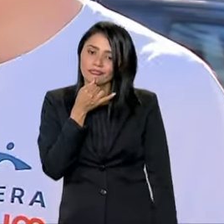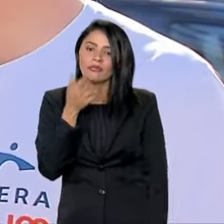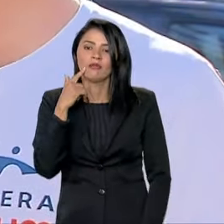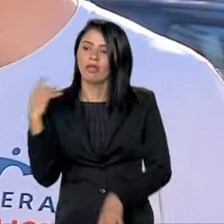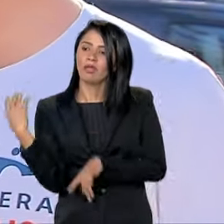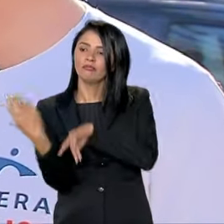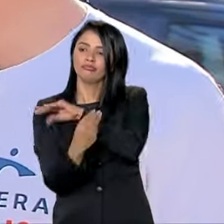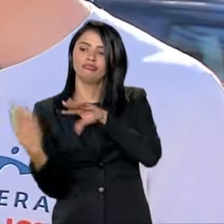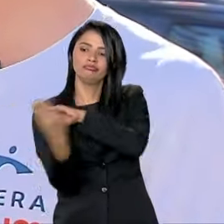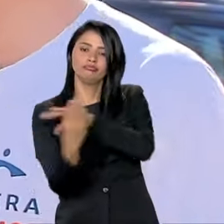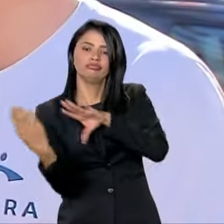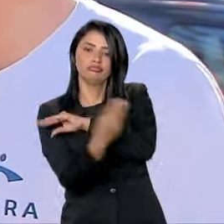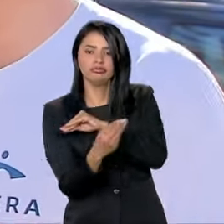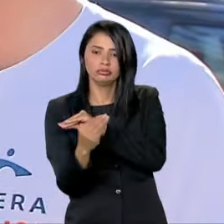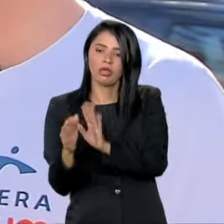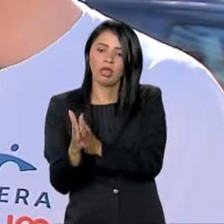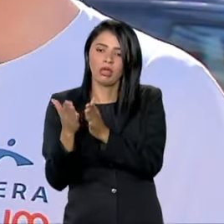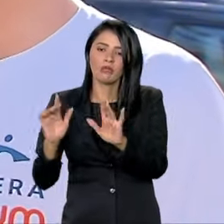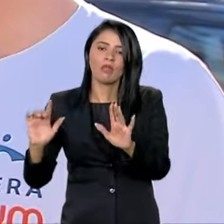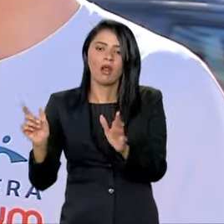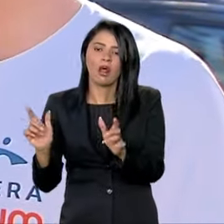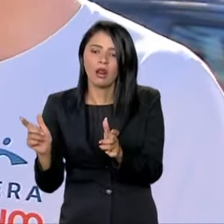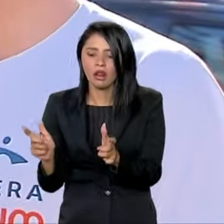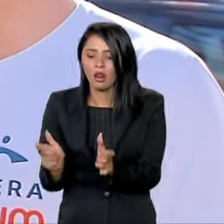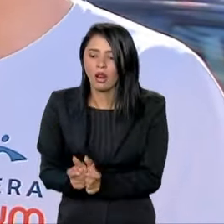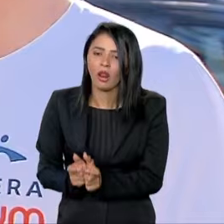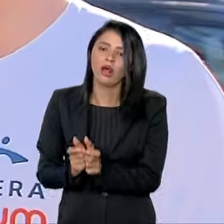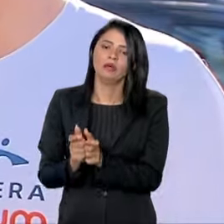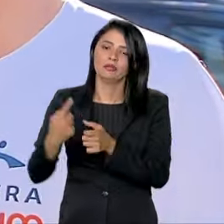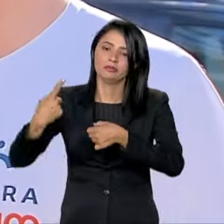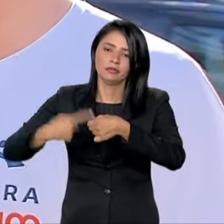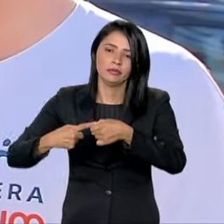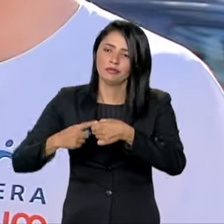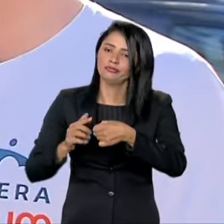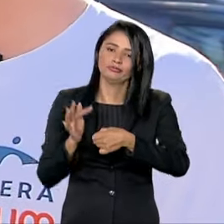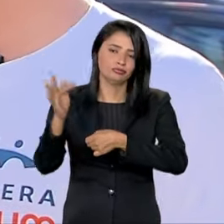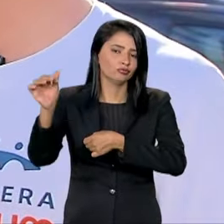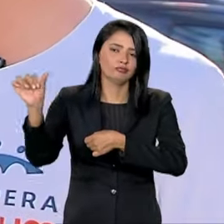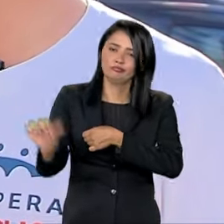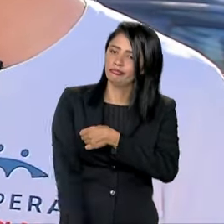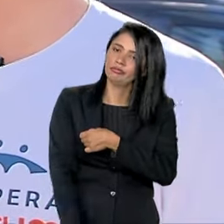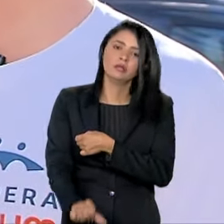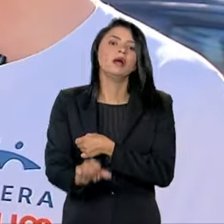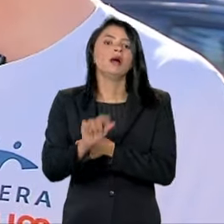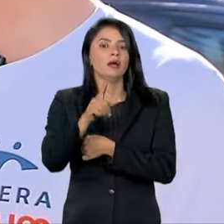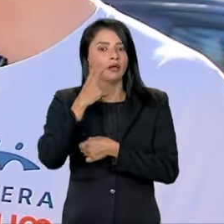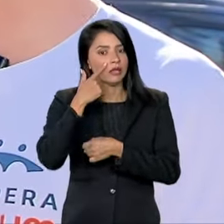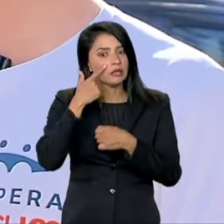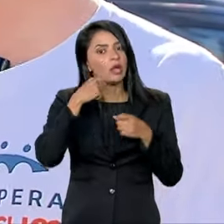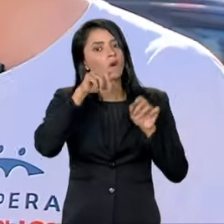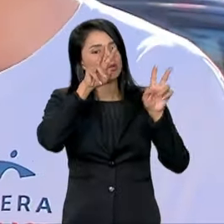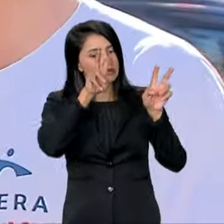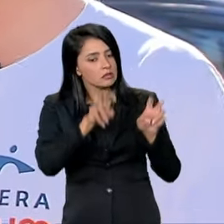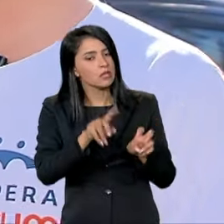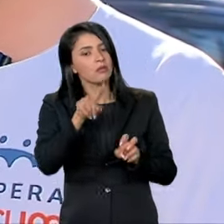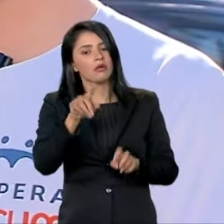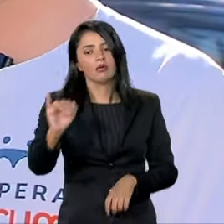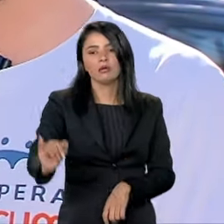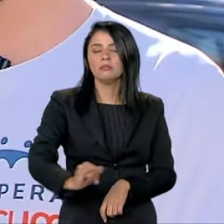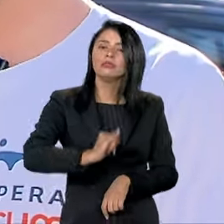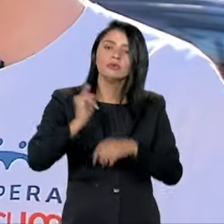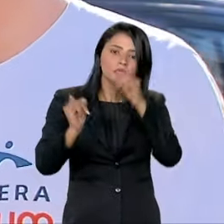evasão em massa, um empobrecimento da cidade e um futuro que não será promissor. Então, o atendimento a essas pautas se faz essencial.